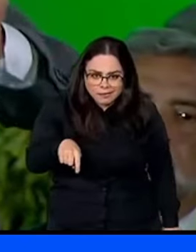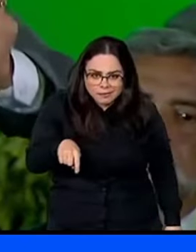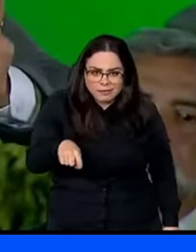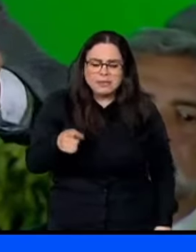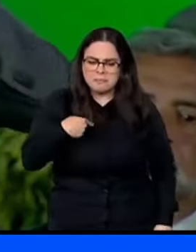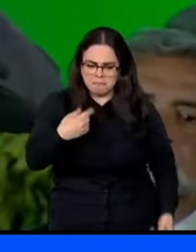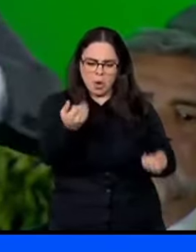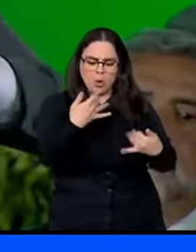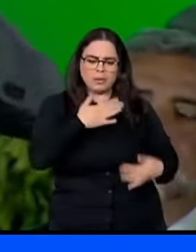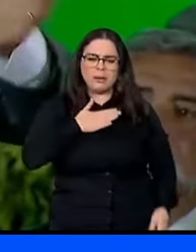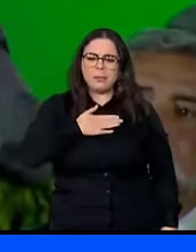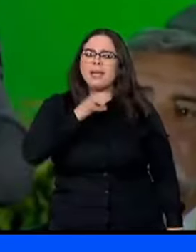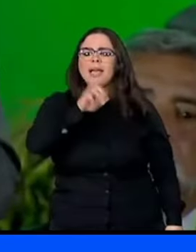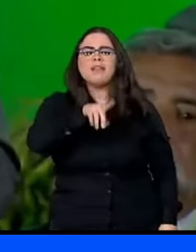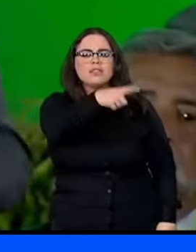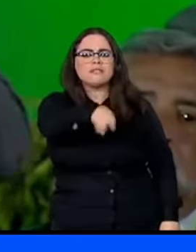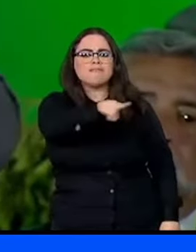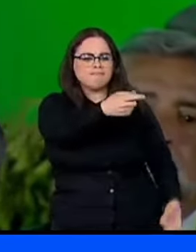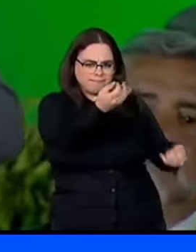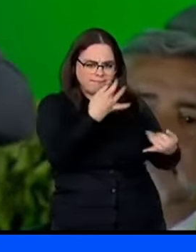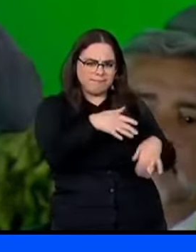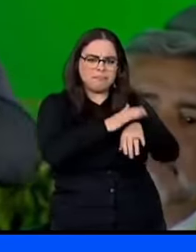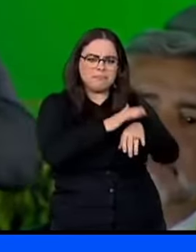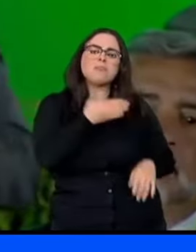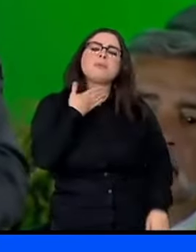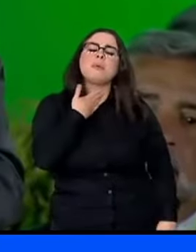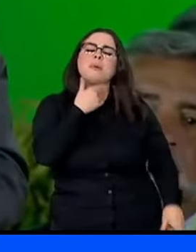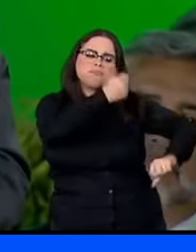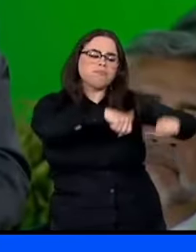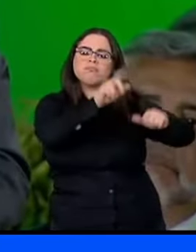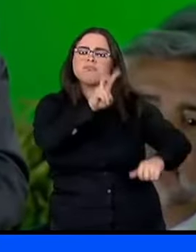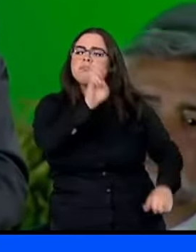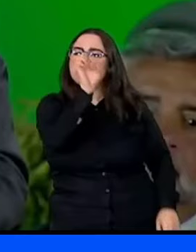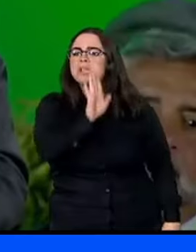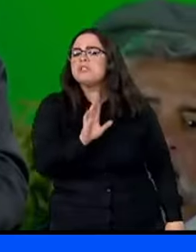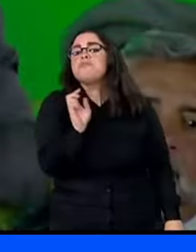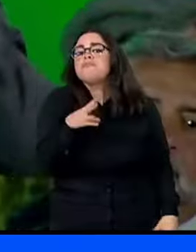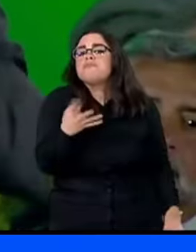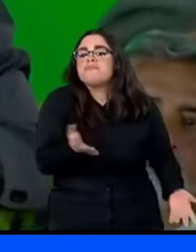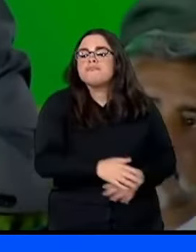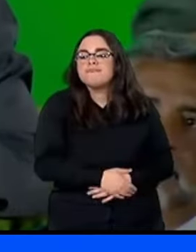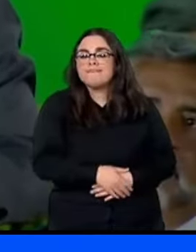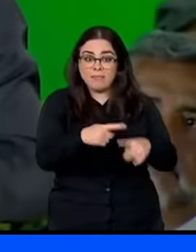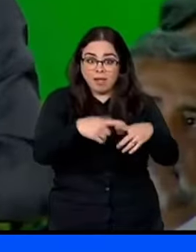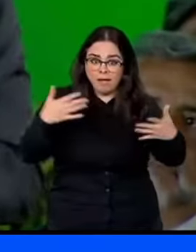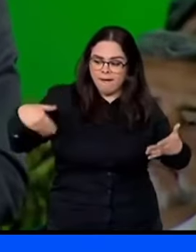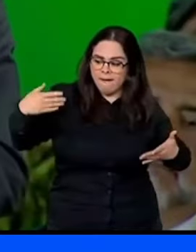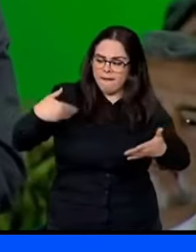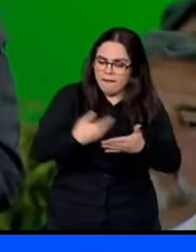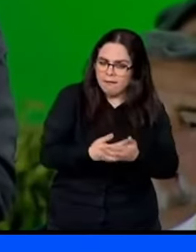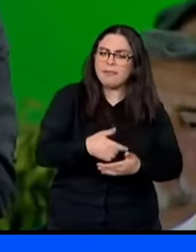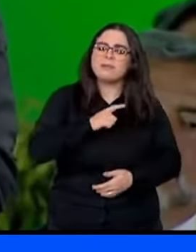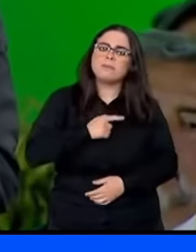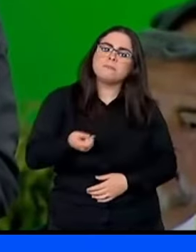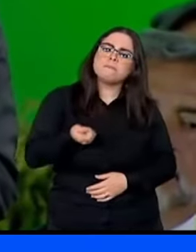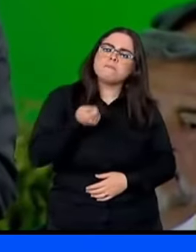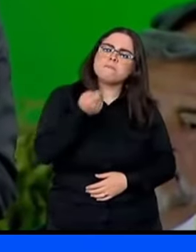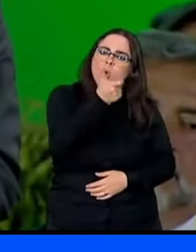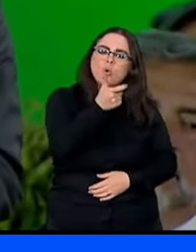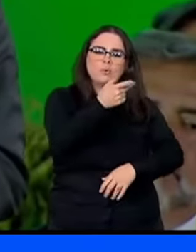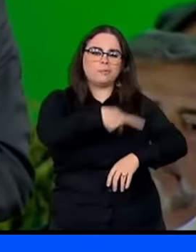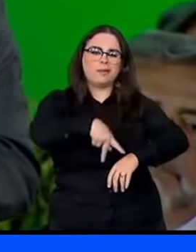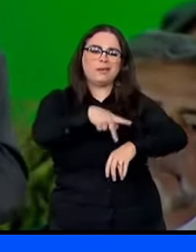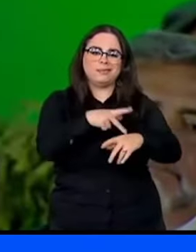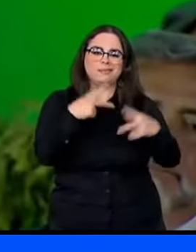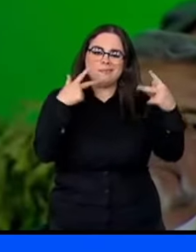saber Me contem com quem vocês conversam Para fazer a avaliação do Brasil Porque hoje tem pouquíssimo país